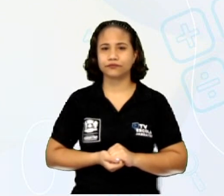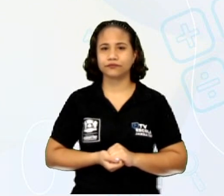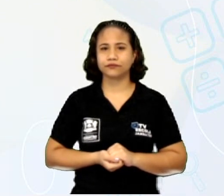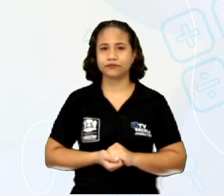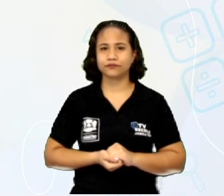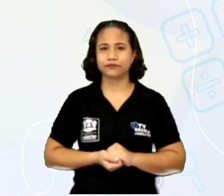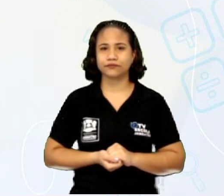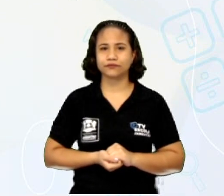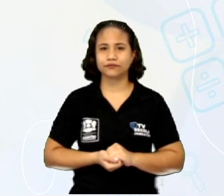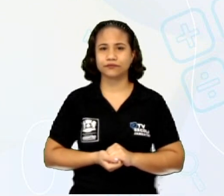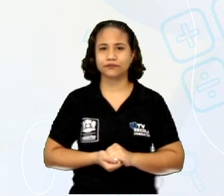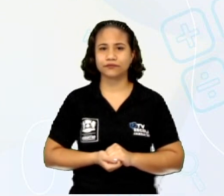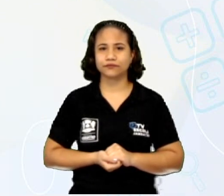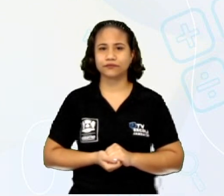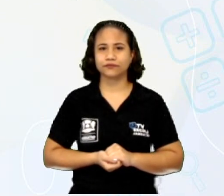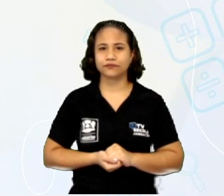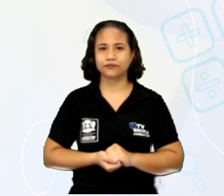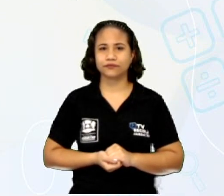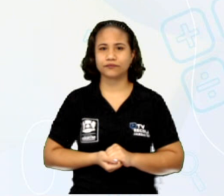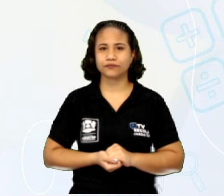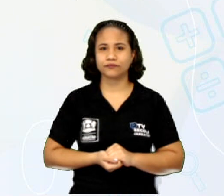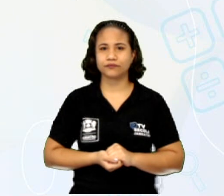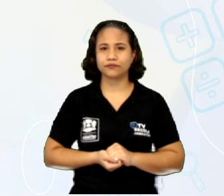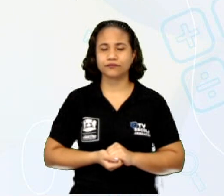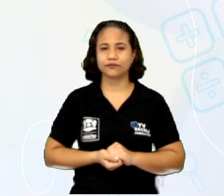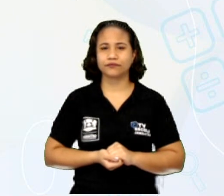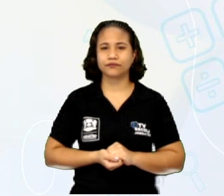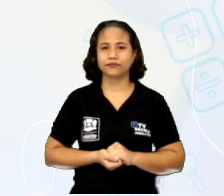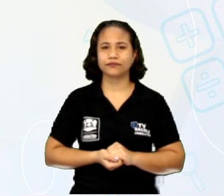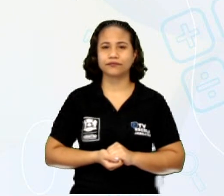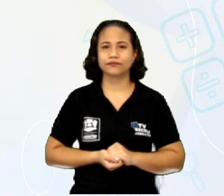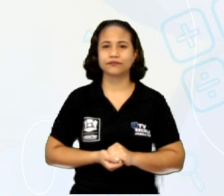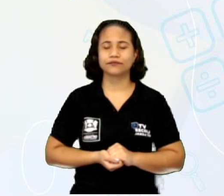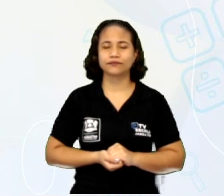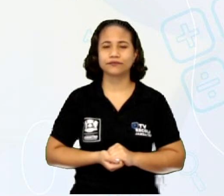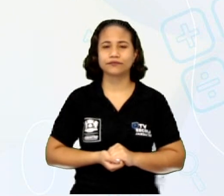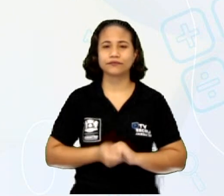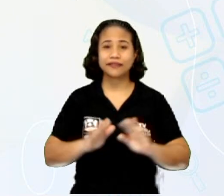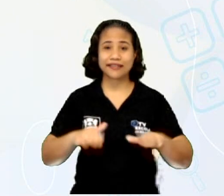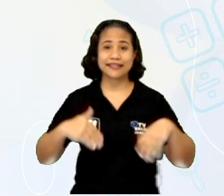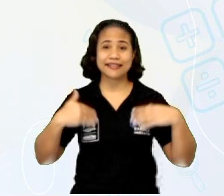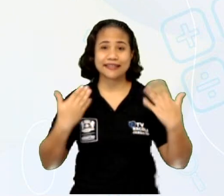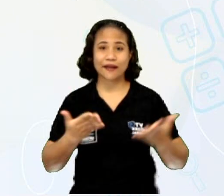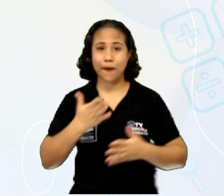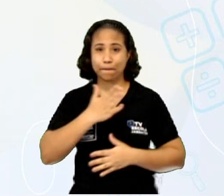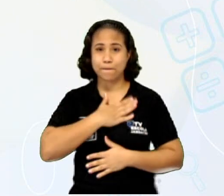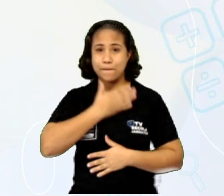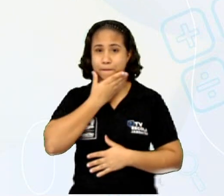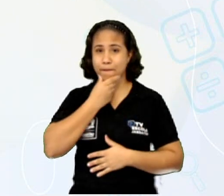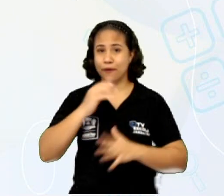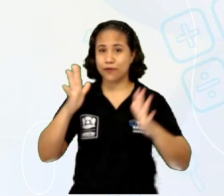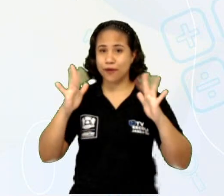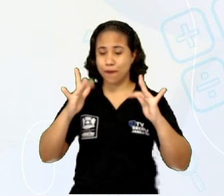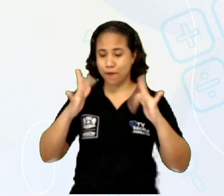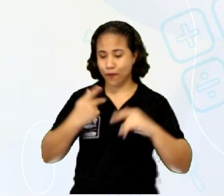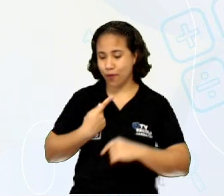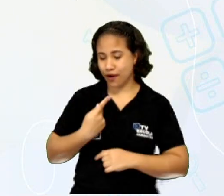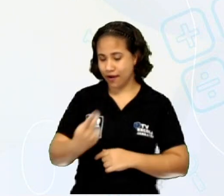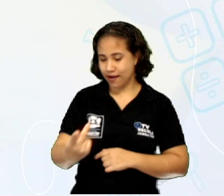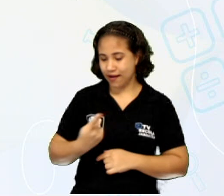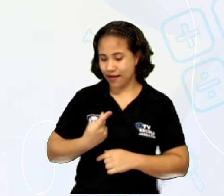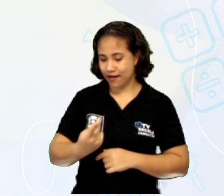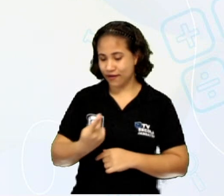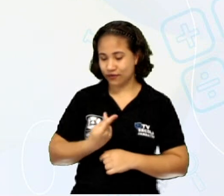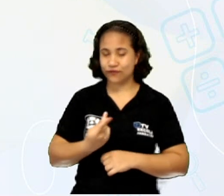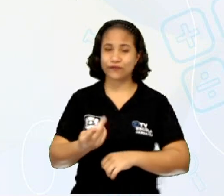vacation. Eita, trip is great. Então, meu namorado e eu estamos de